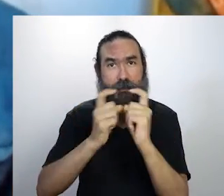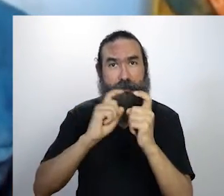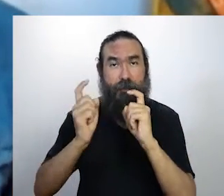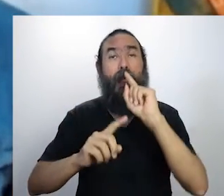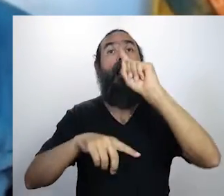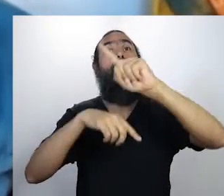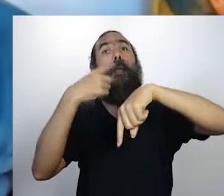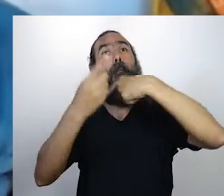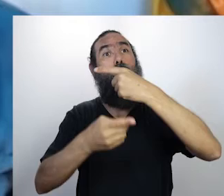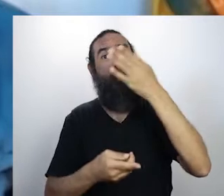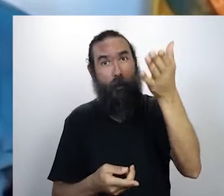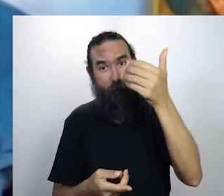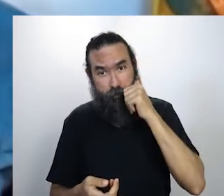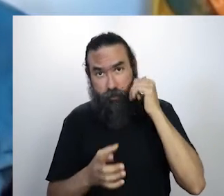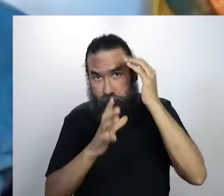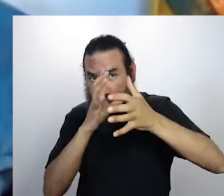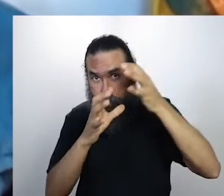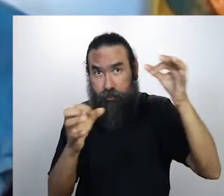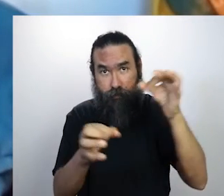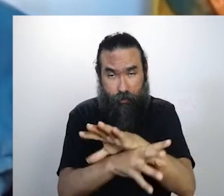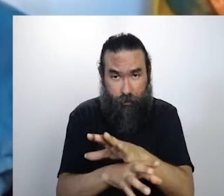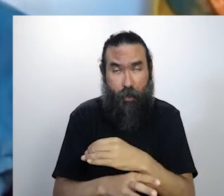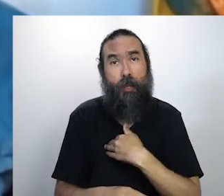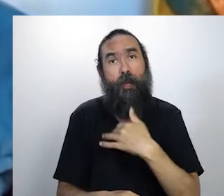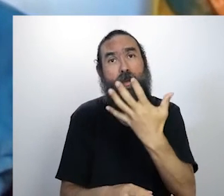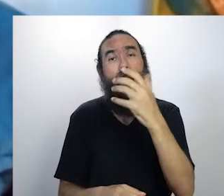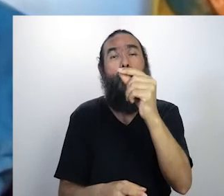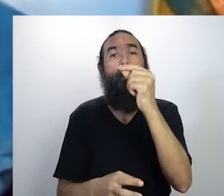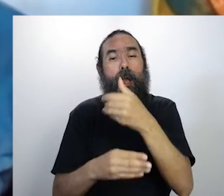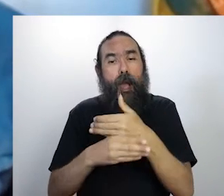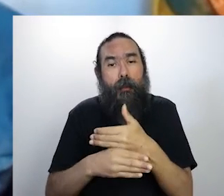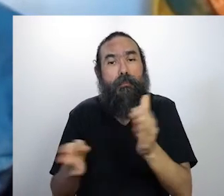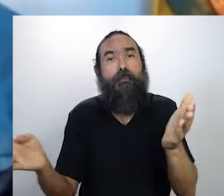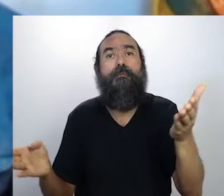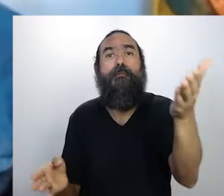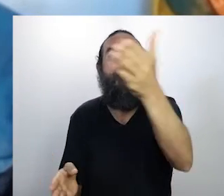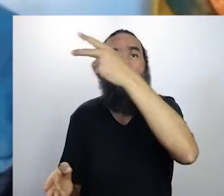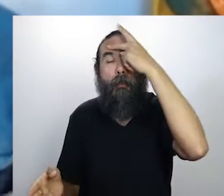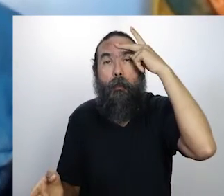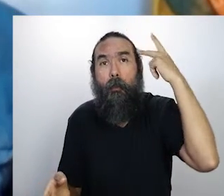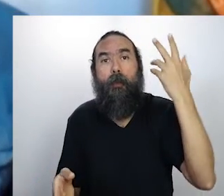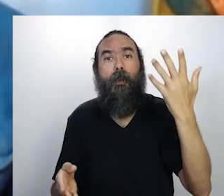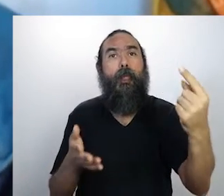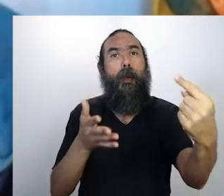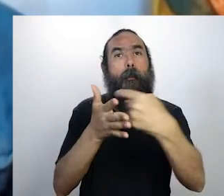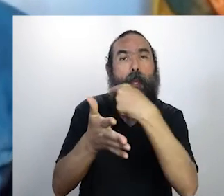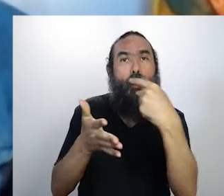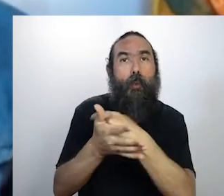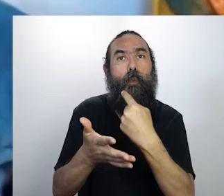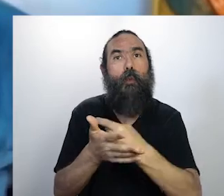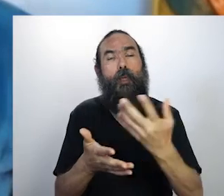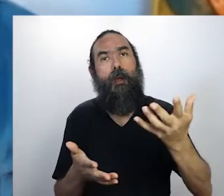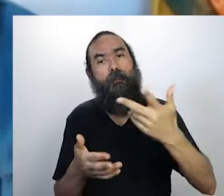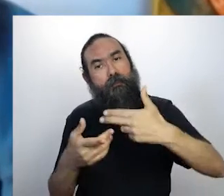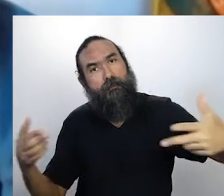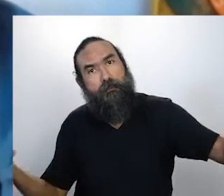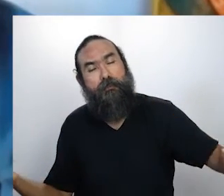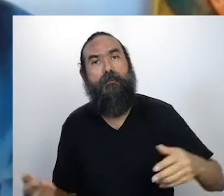depois dela, eu queria abrir para quem tiver algumas questões e quiser perguntar diretamente para alguém,